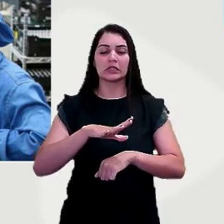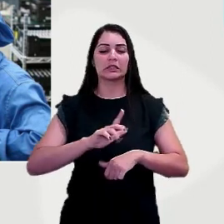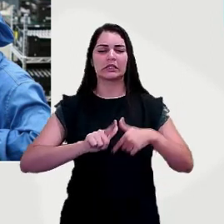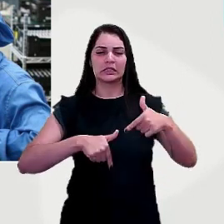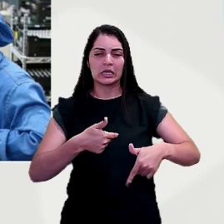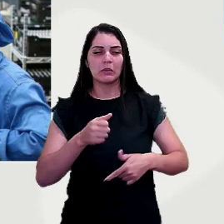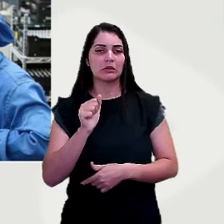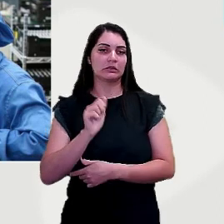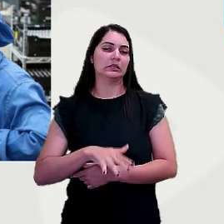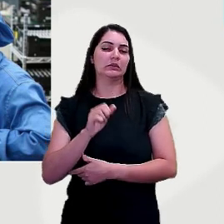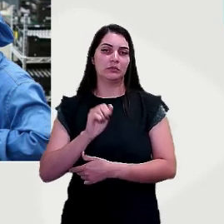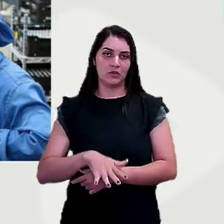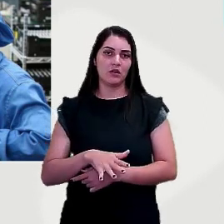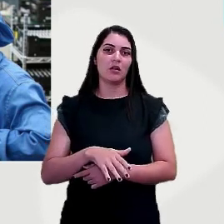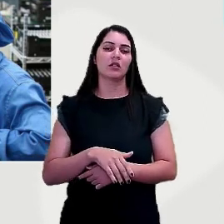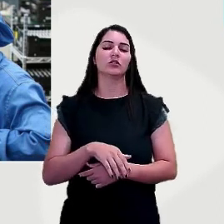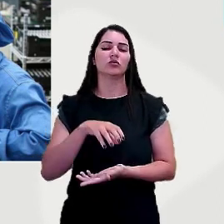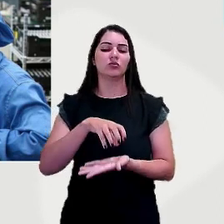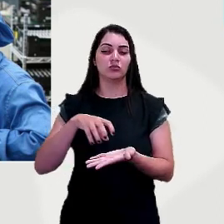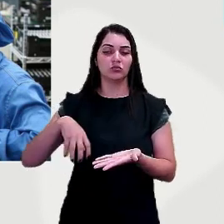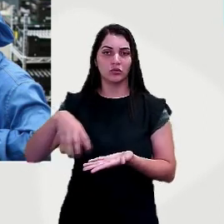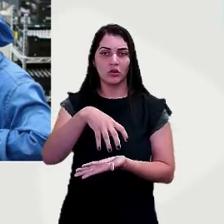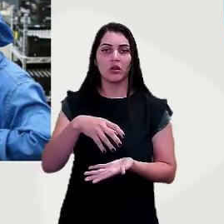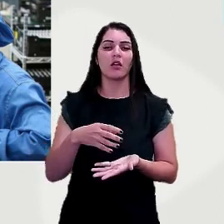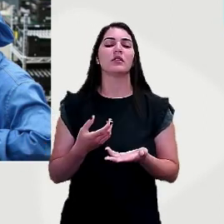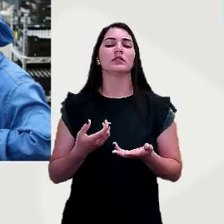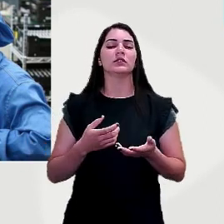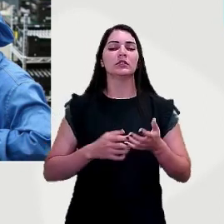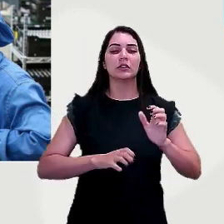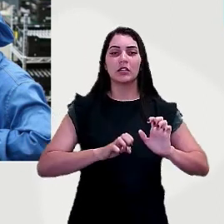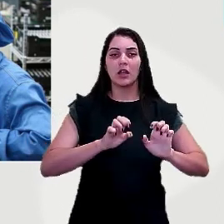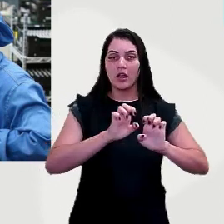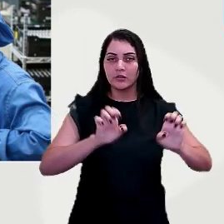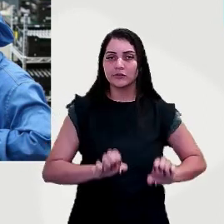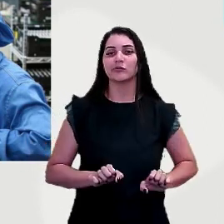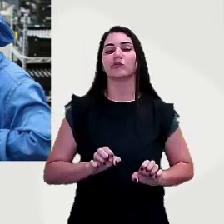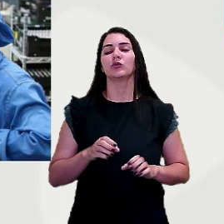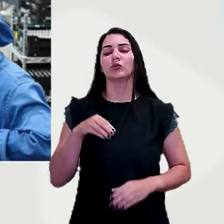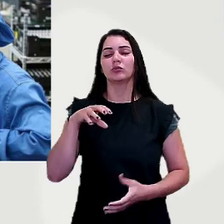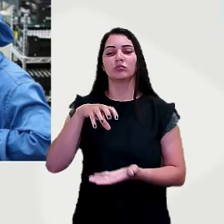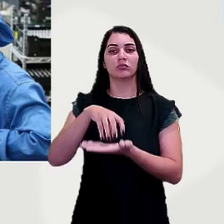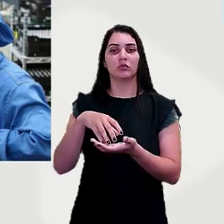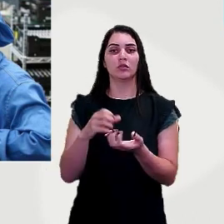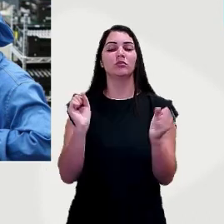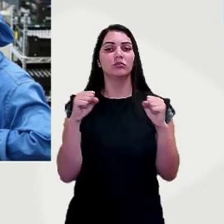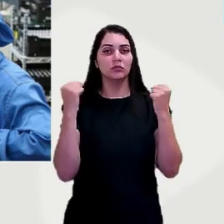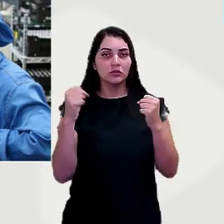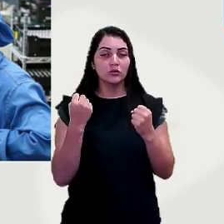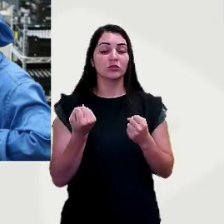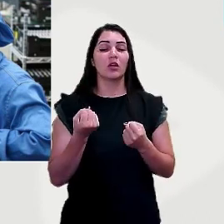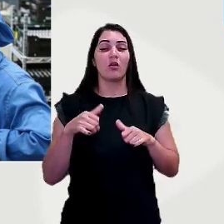barata nas regiões portuárias, com infraestrutura, para a instalação de indústrias. Então, o mercado consumidor grande,